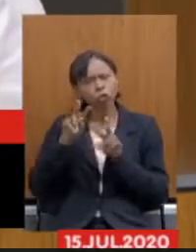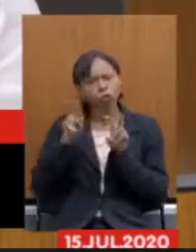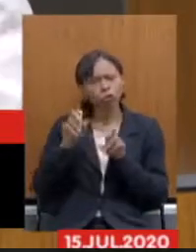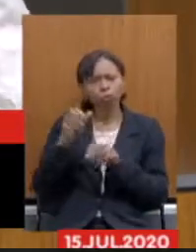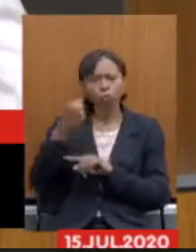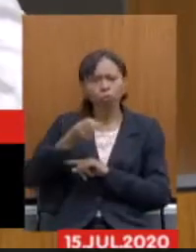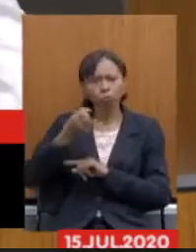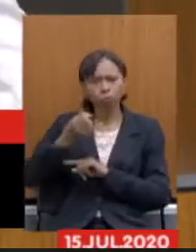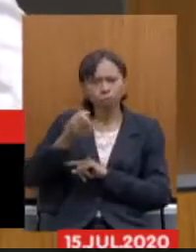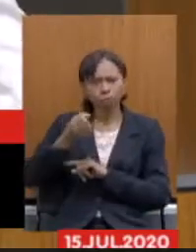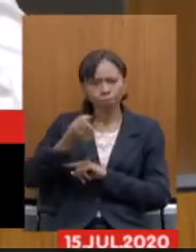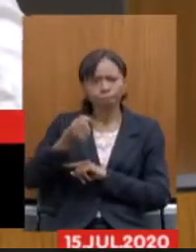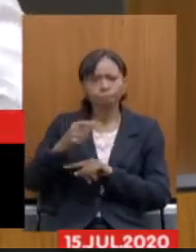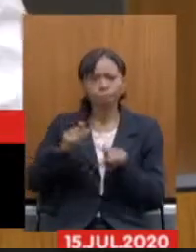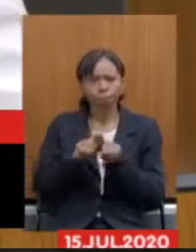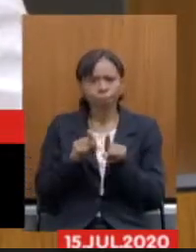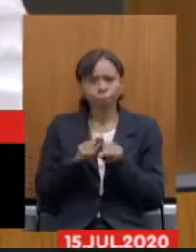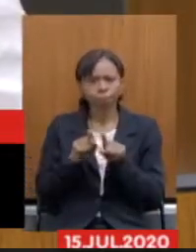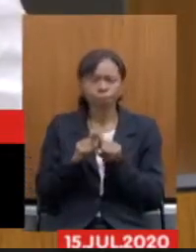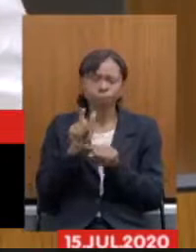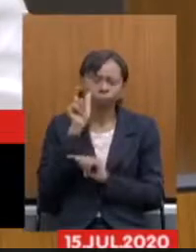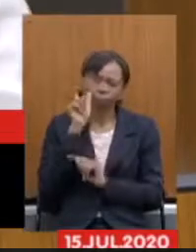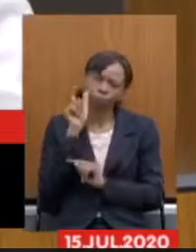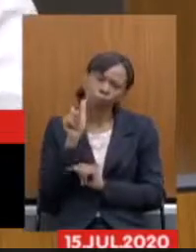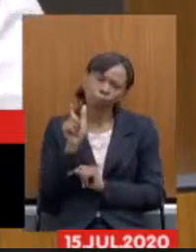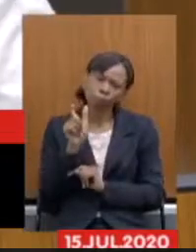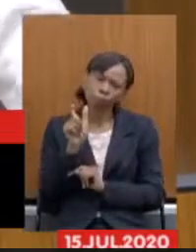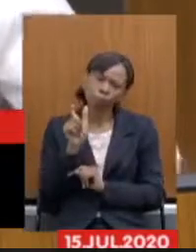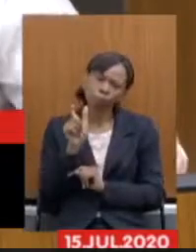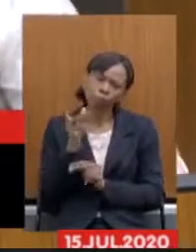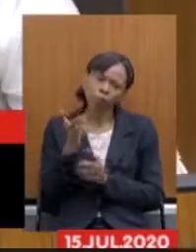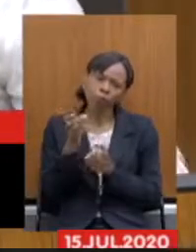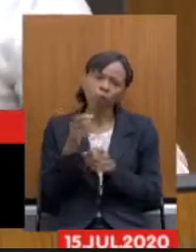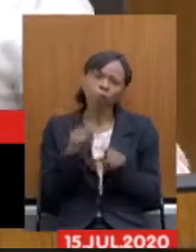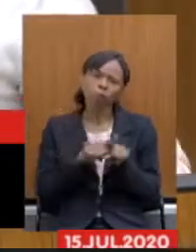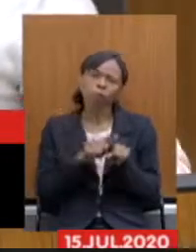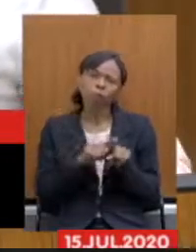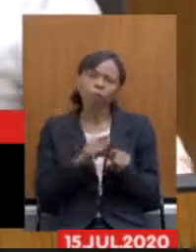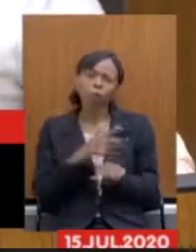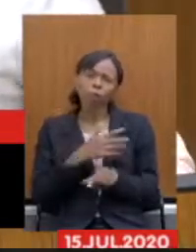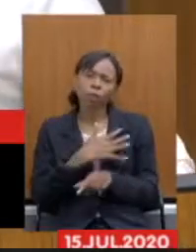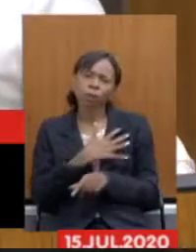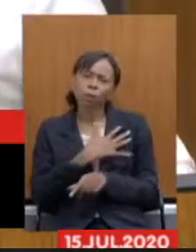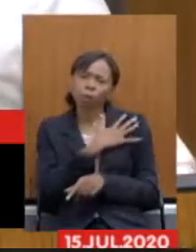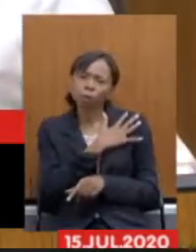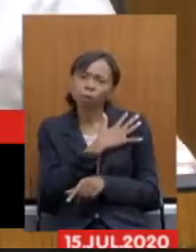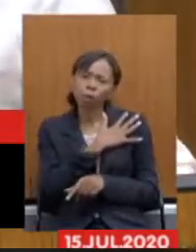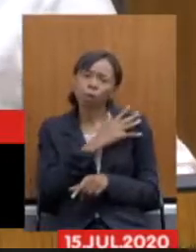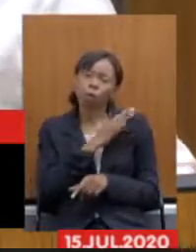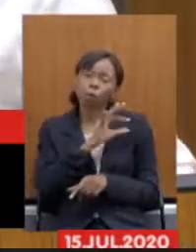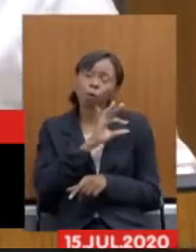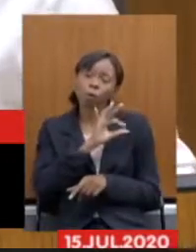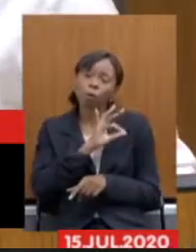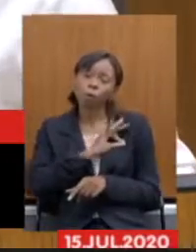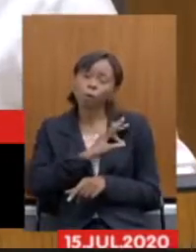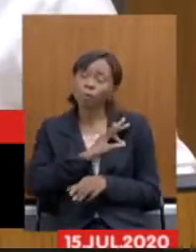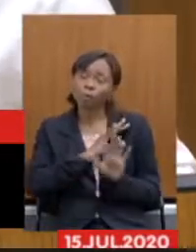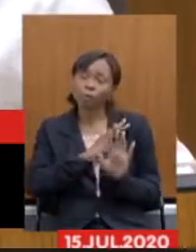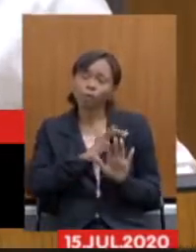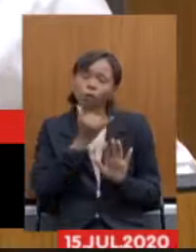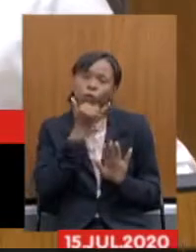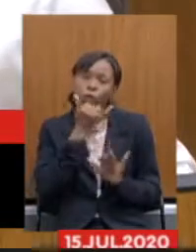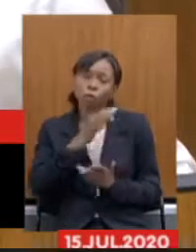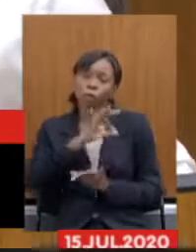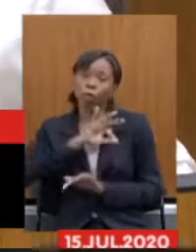e já atenta nisso a questão da polícia civil presidente já temos também duas emendas